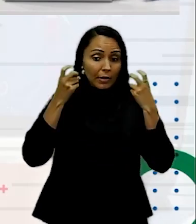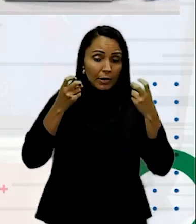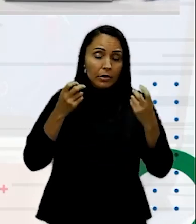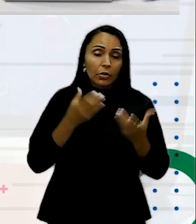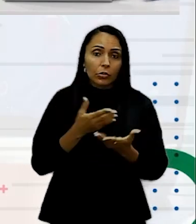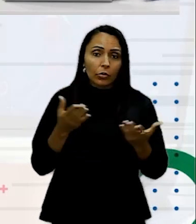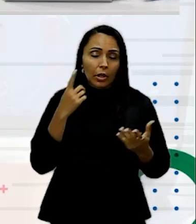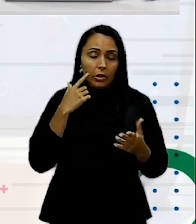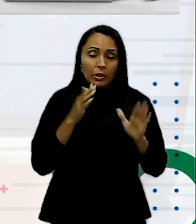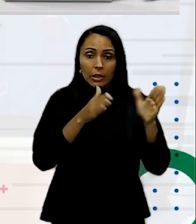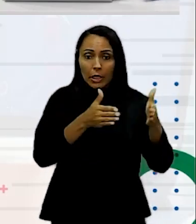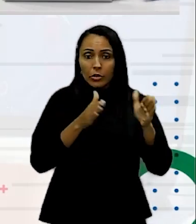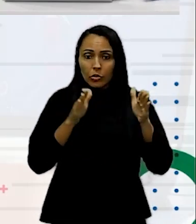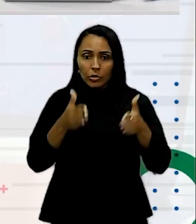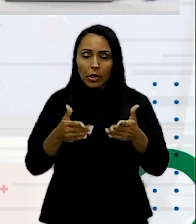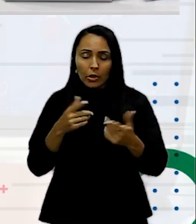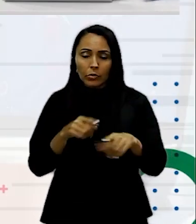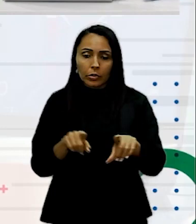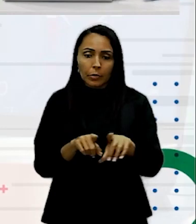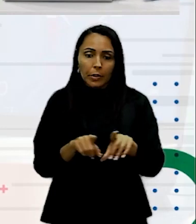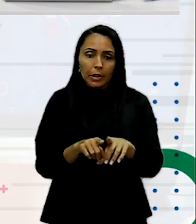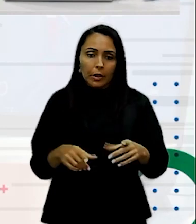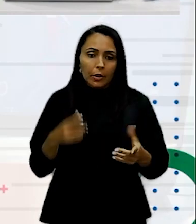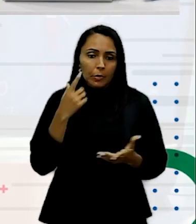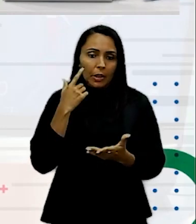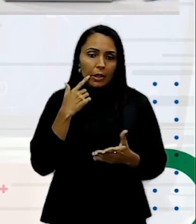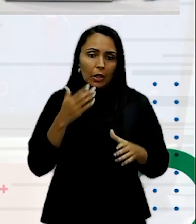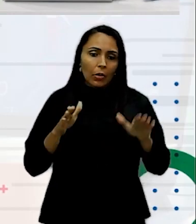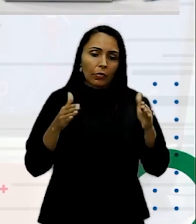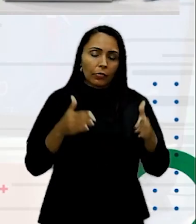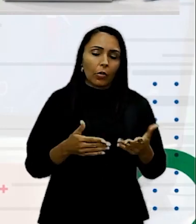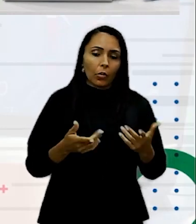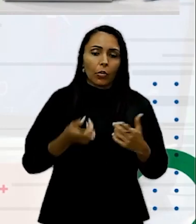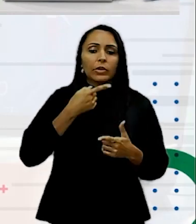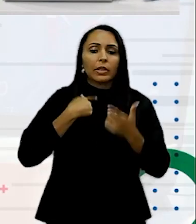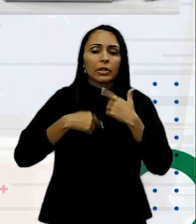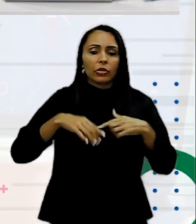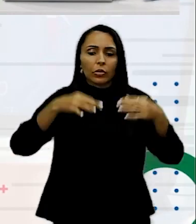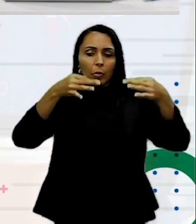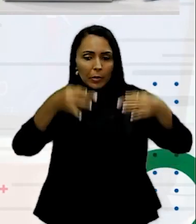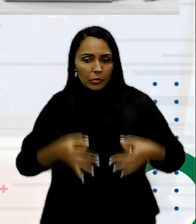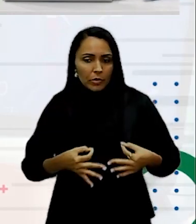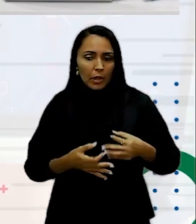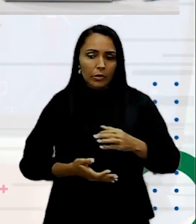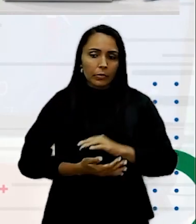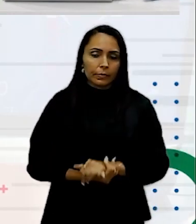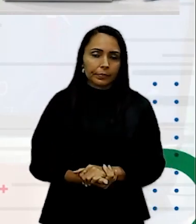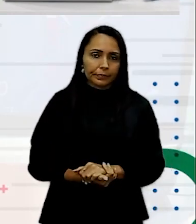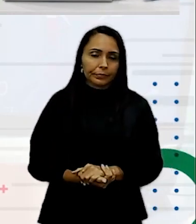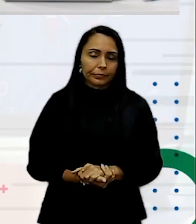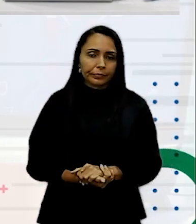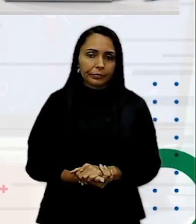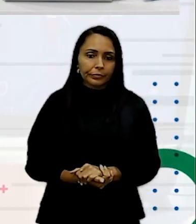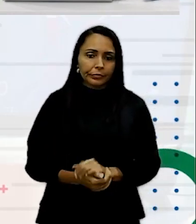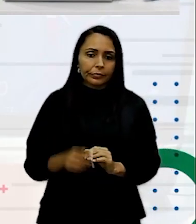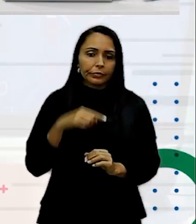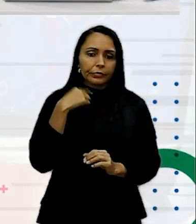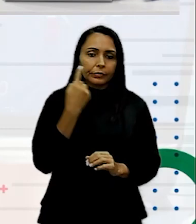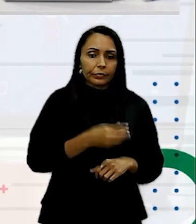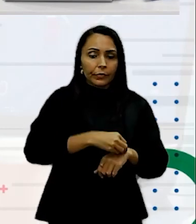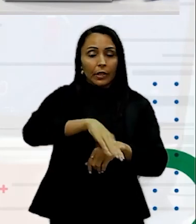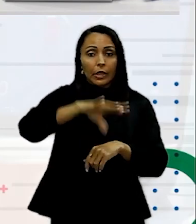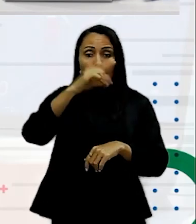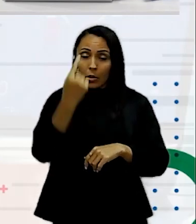Direcionando Seus olhos Diretamente Para o foco Desejado No momento Certo Aqui a gente Tem a dica 1